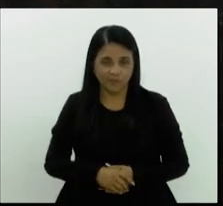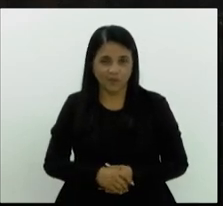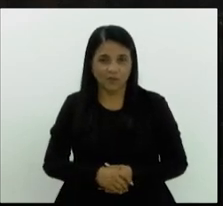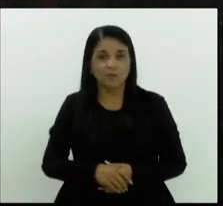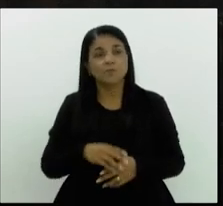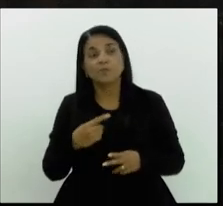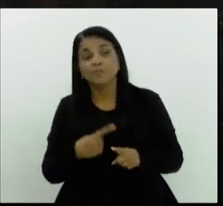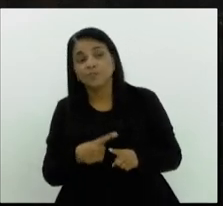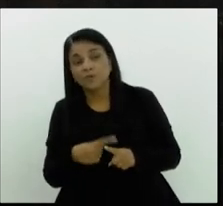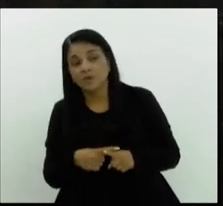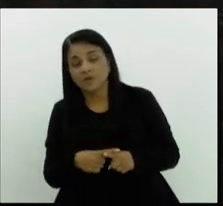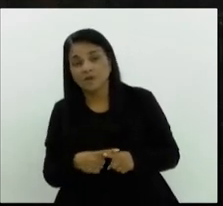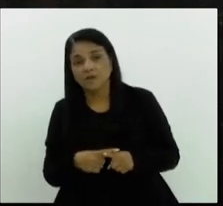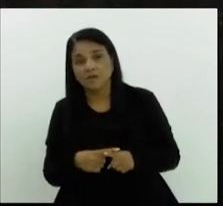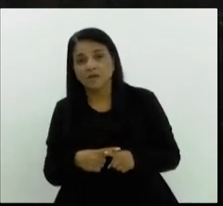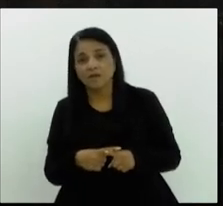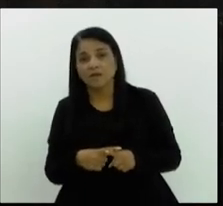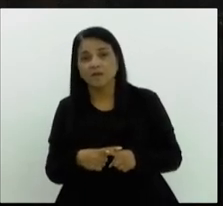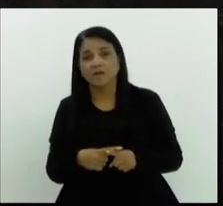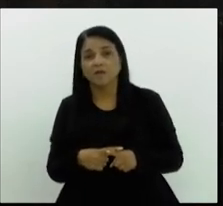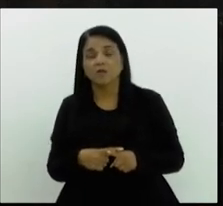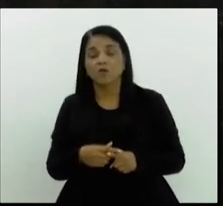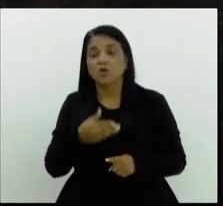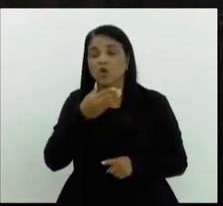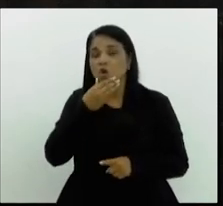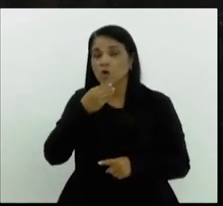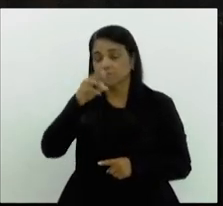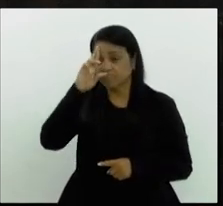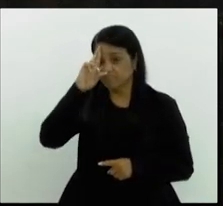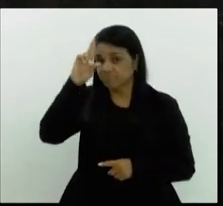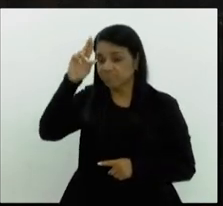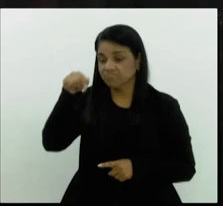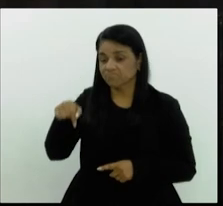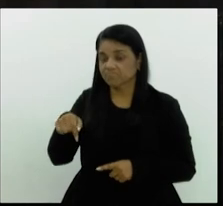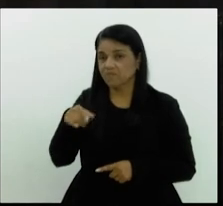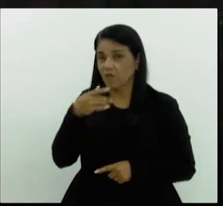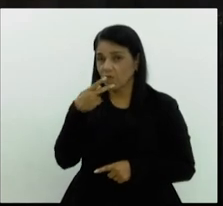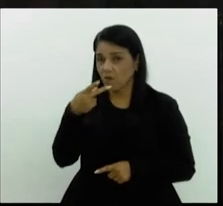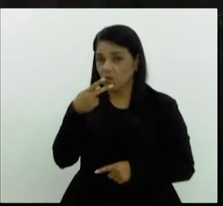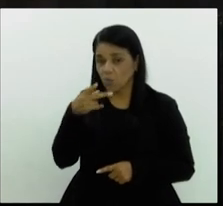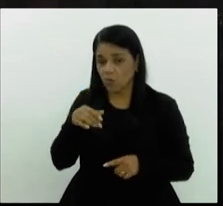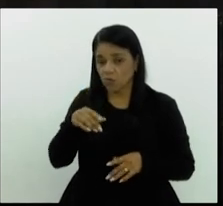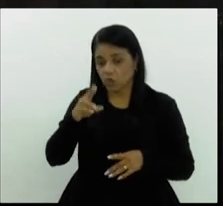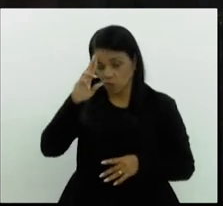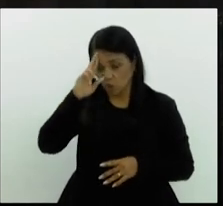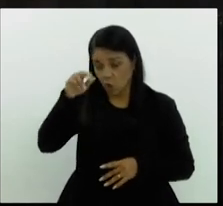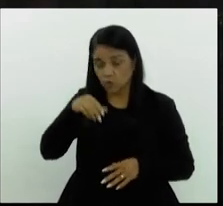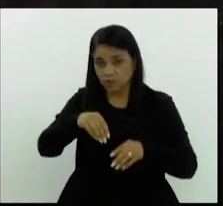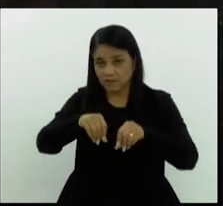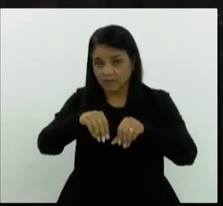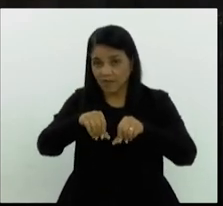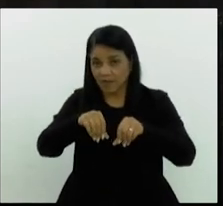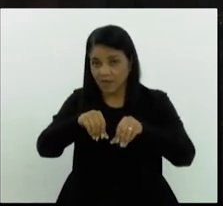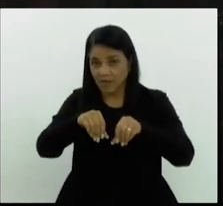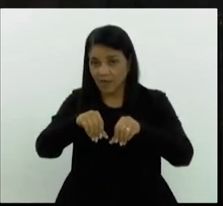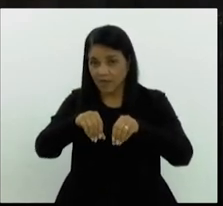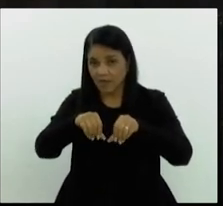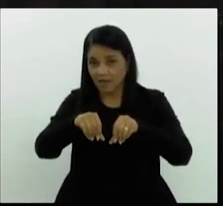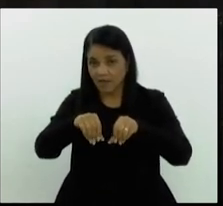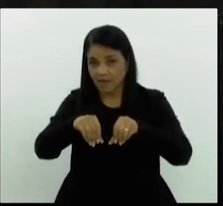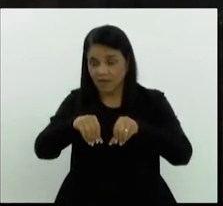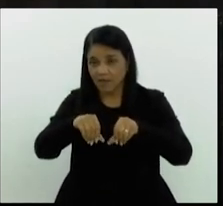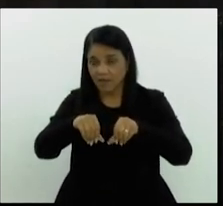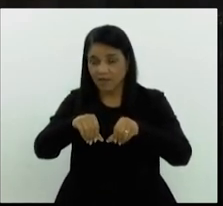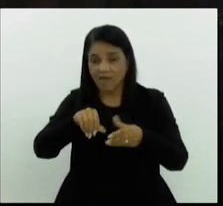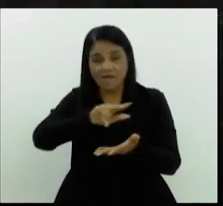sujeito que se diz o dono daquela terra, que é de um assentamento público que pertence a várias